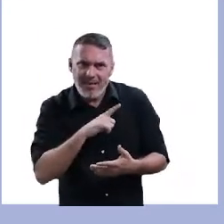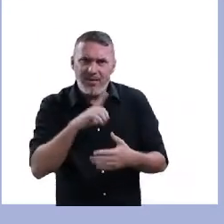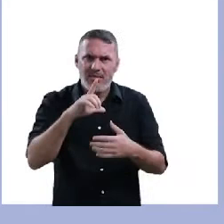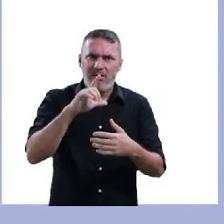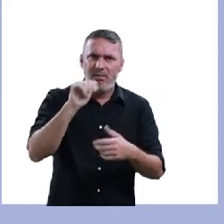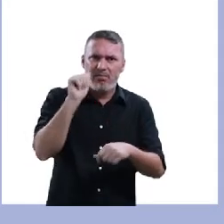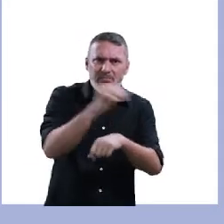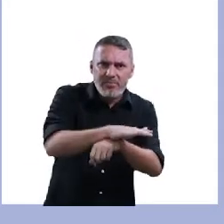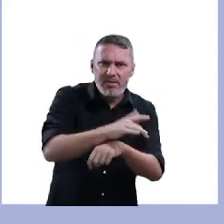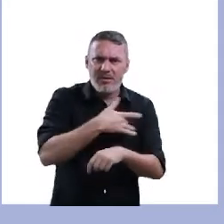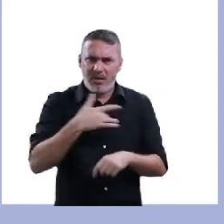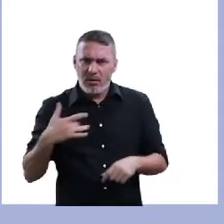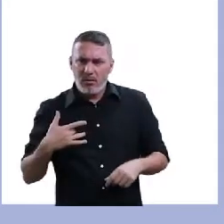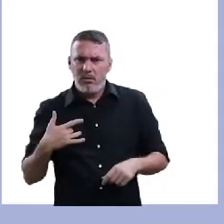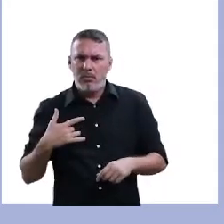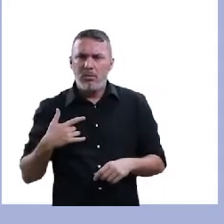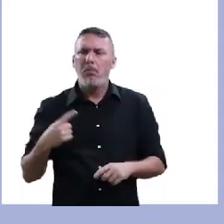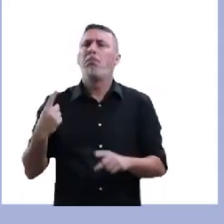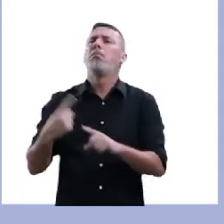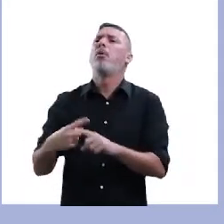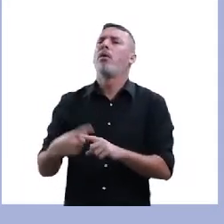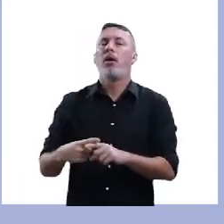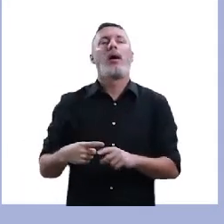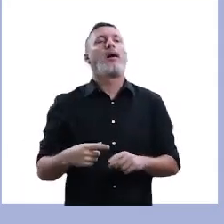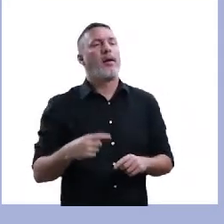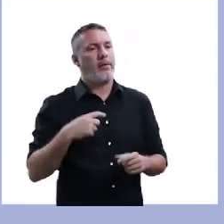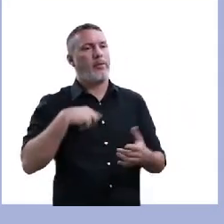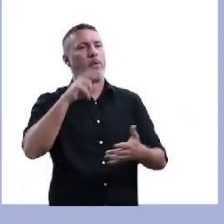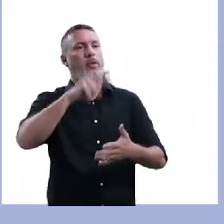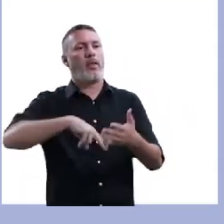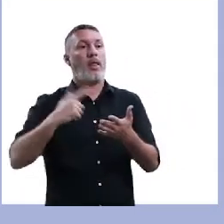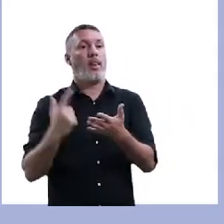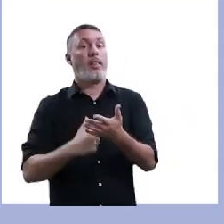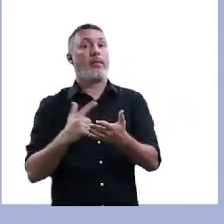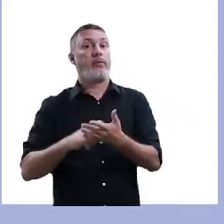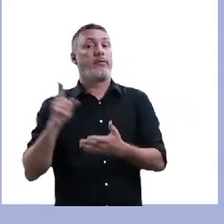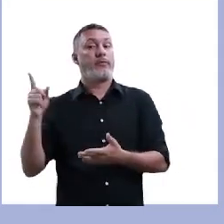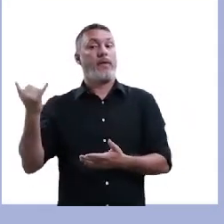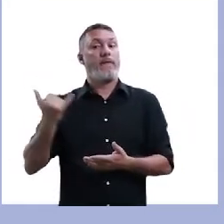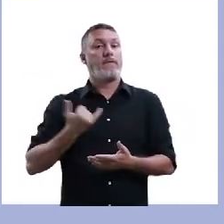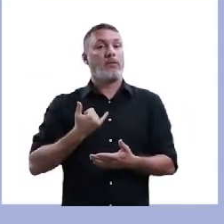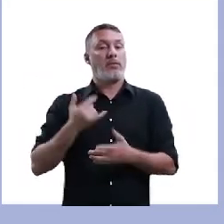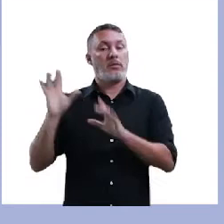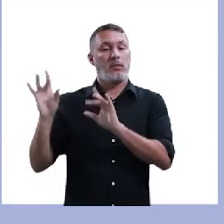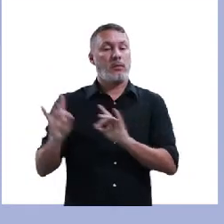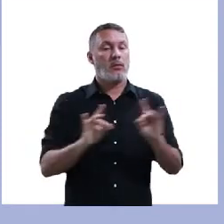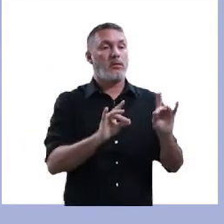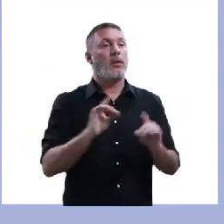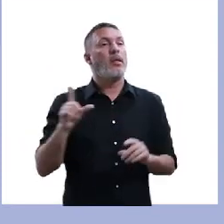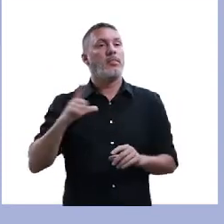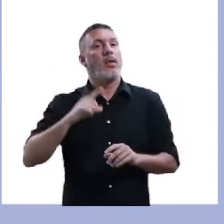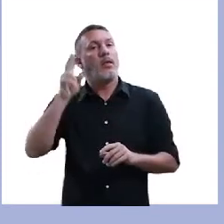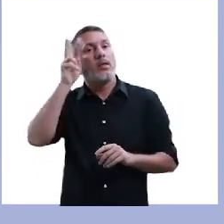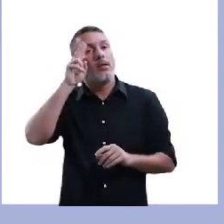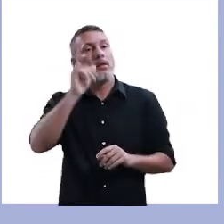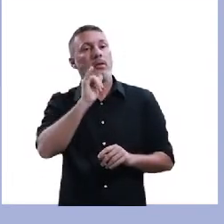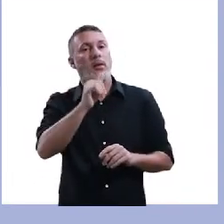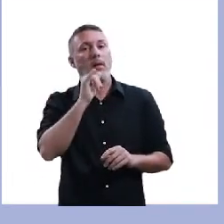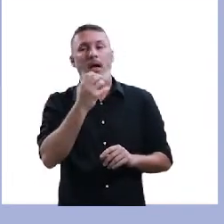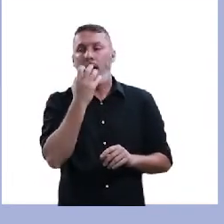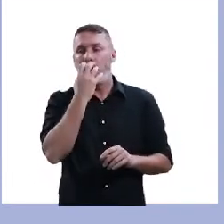Vamos falar, olha, por que você está dizendo isso? Porque o livro Vidas Secas, de Graciliano Ramos, ele vai contar a história da cachorra baleia.